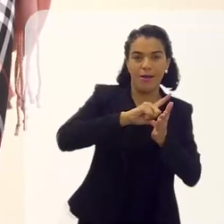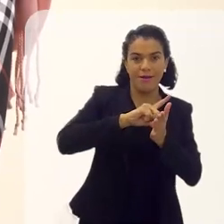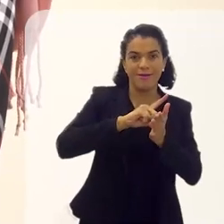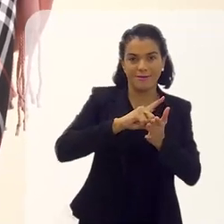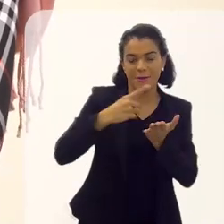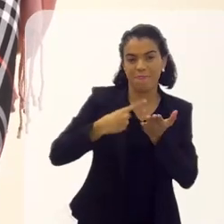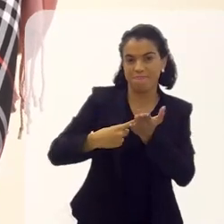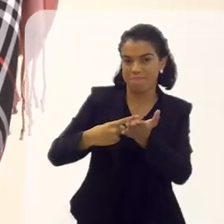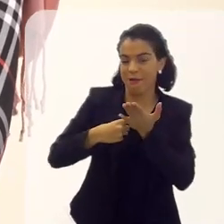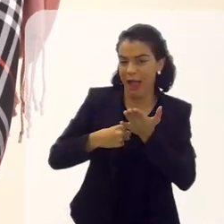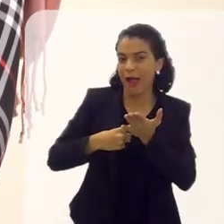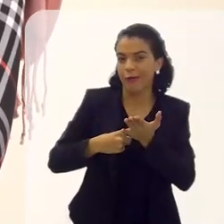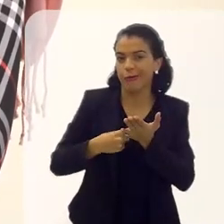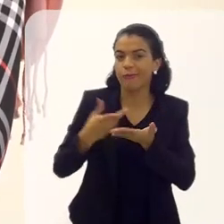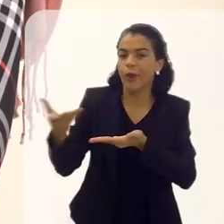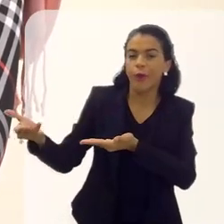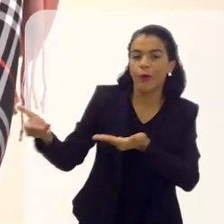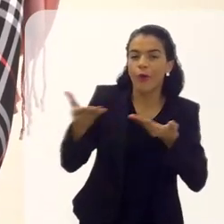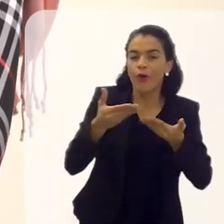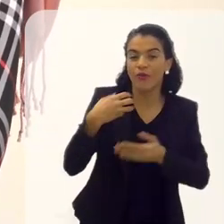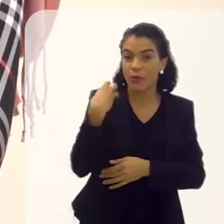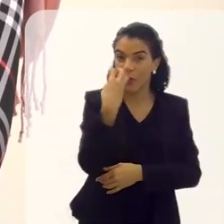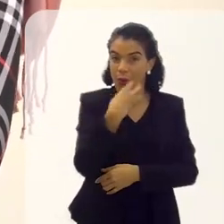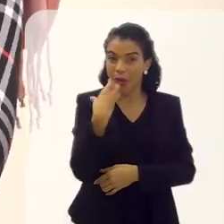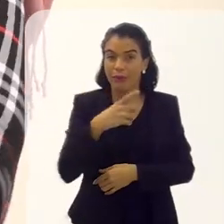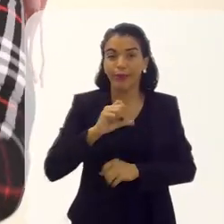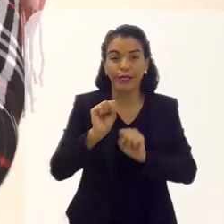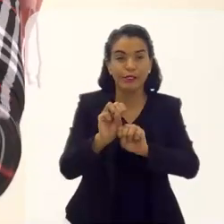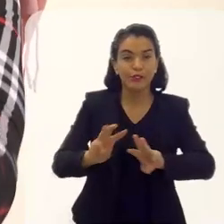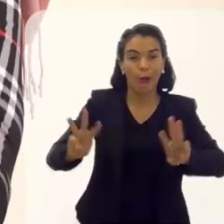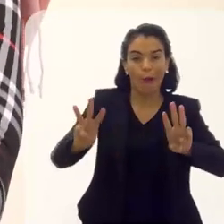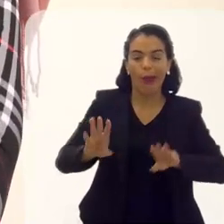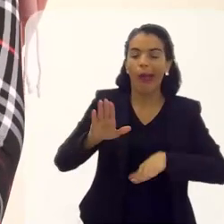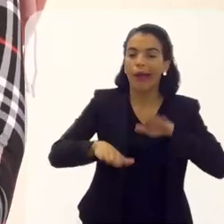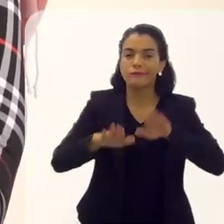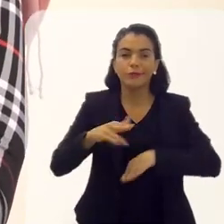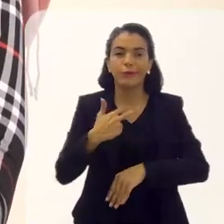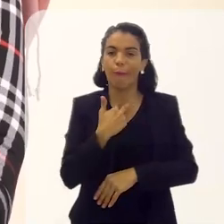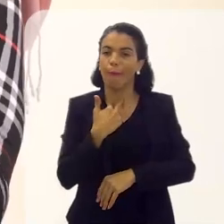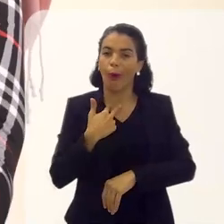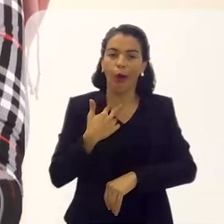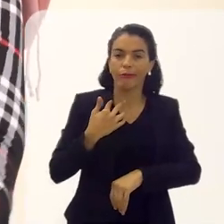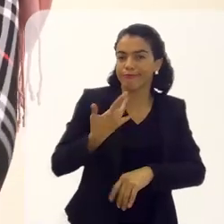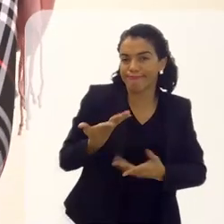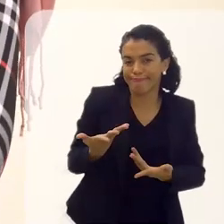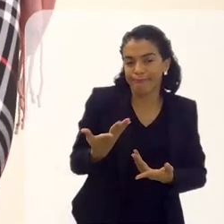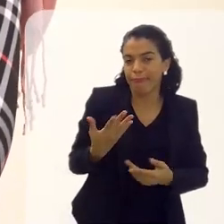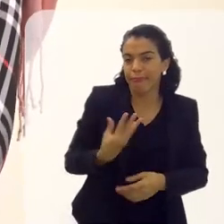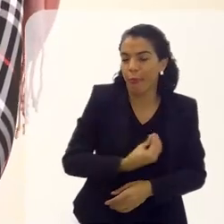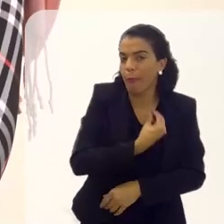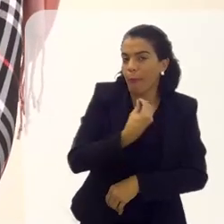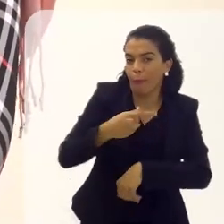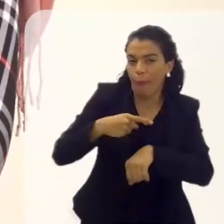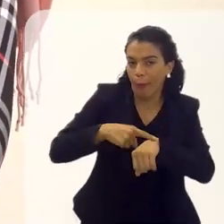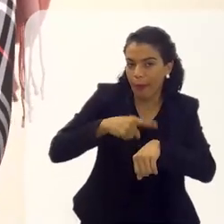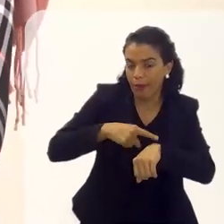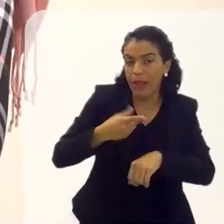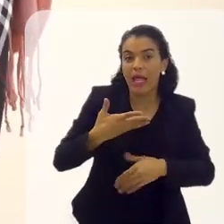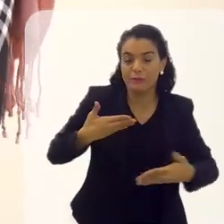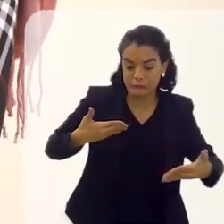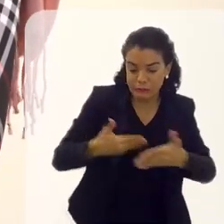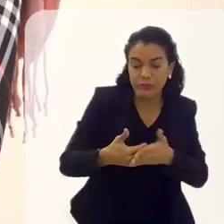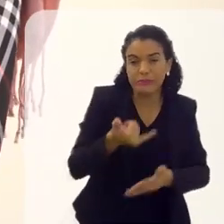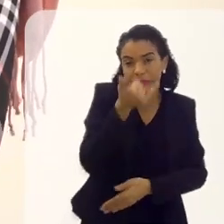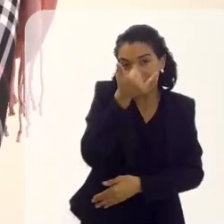certa antecedência. Às vezes eu convido um cantor, ele tem show. Às vezes ele não pode naquele momento, ou às vezes ele até